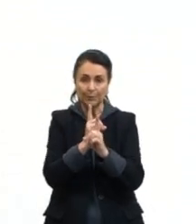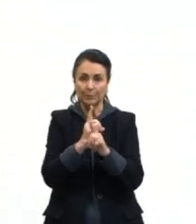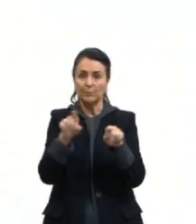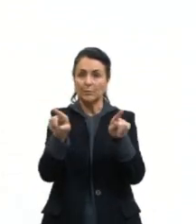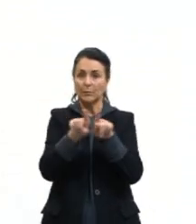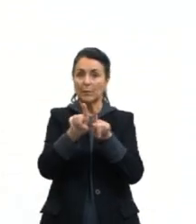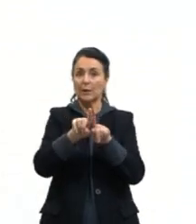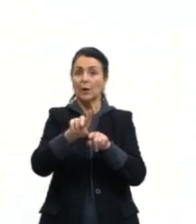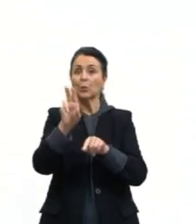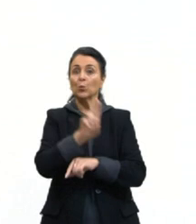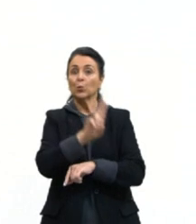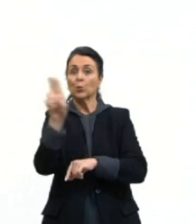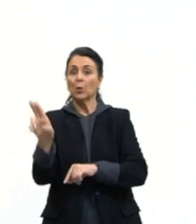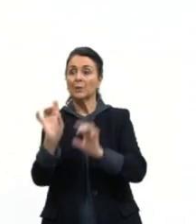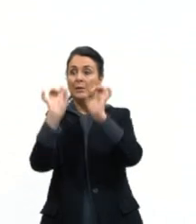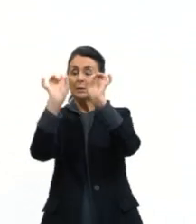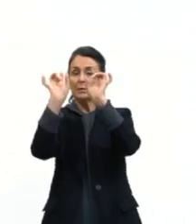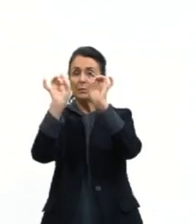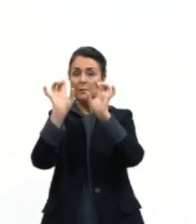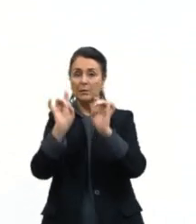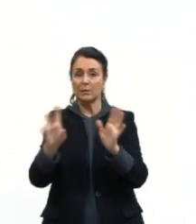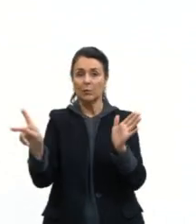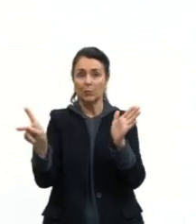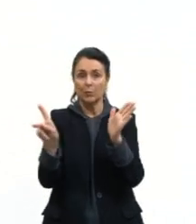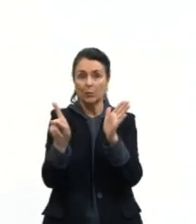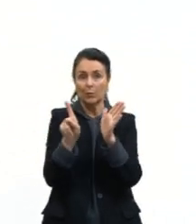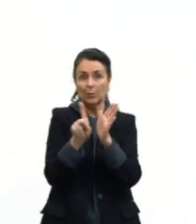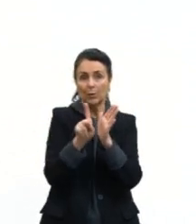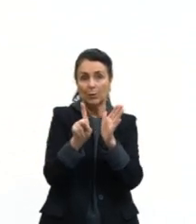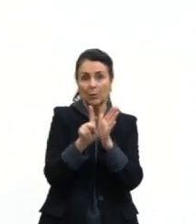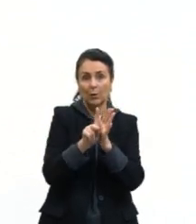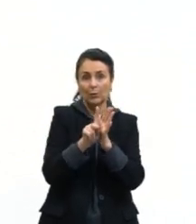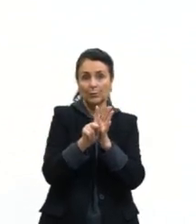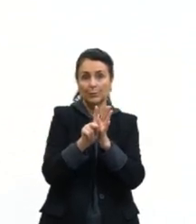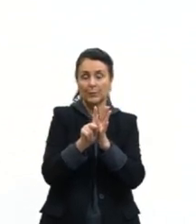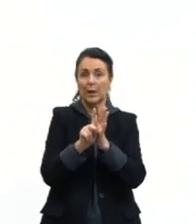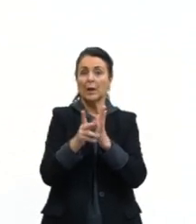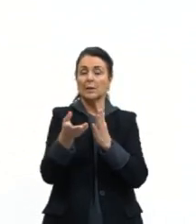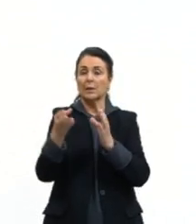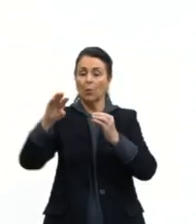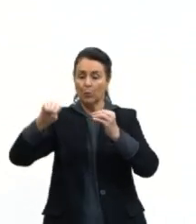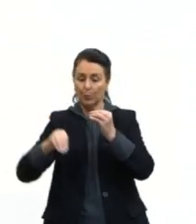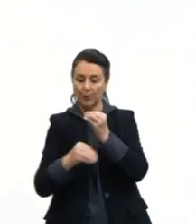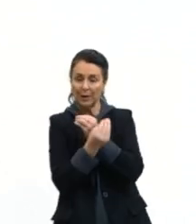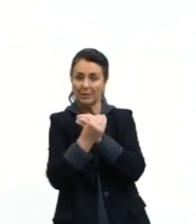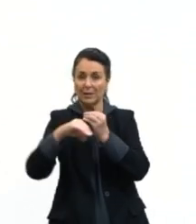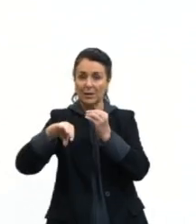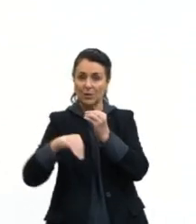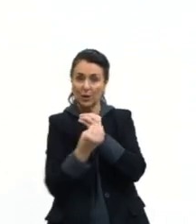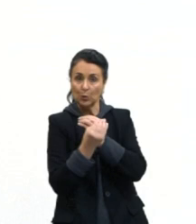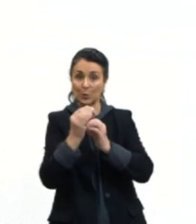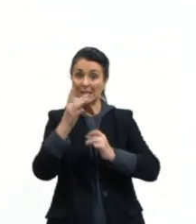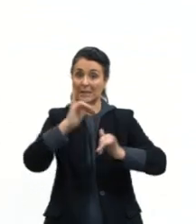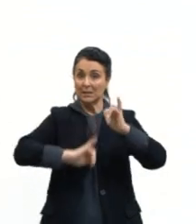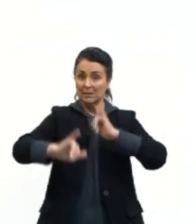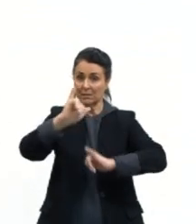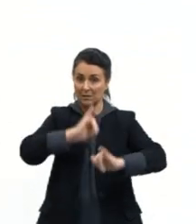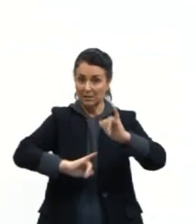-hormônios. O que eles são? Eles são mensageiros químicos que regulam o crescimento das plantas.